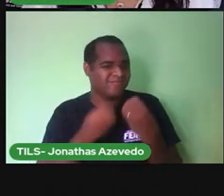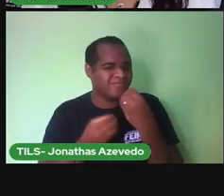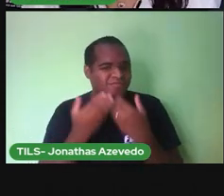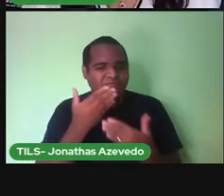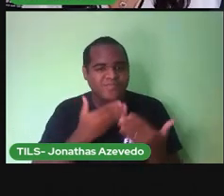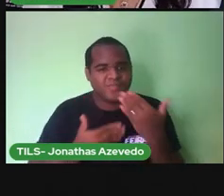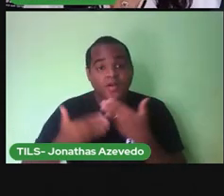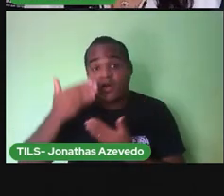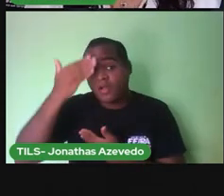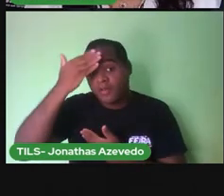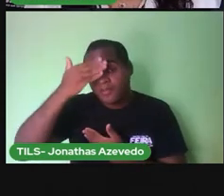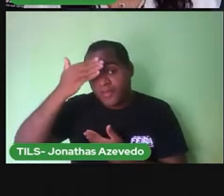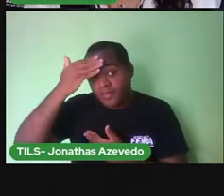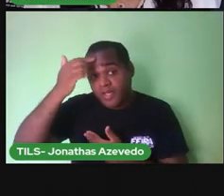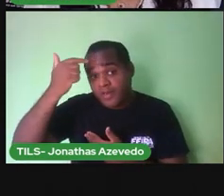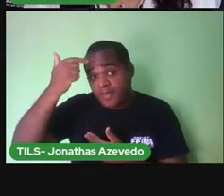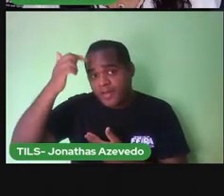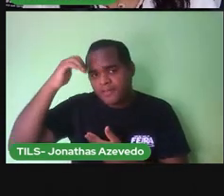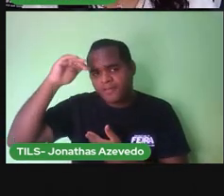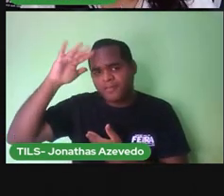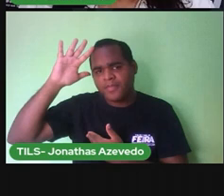Uma lembrança.